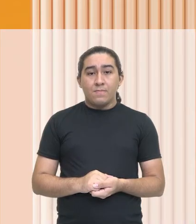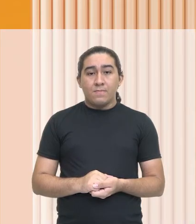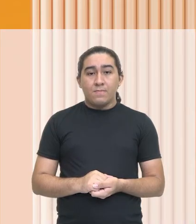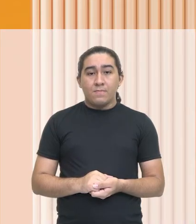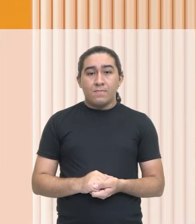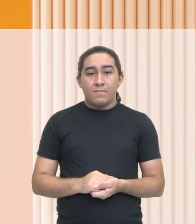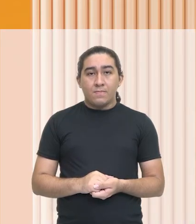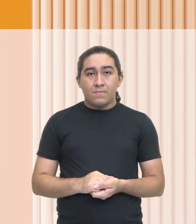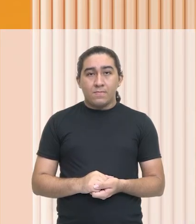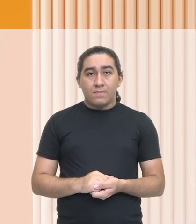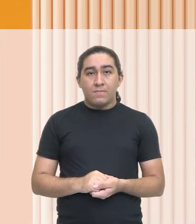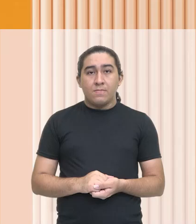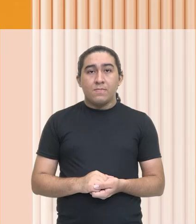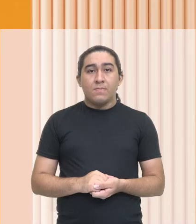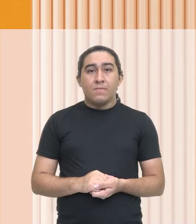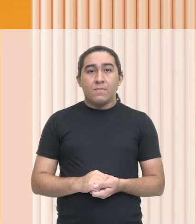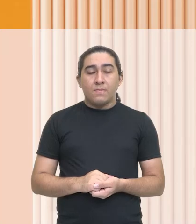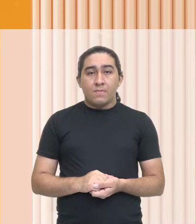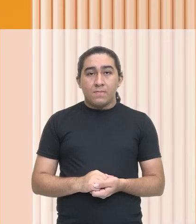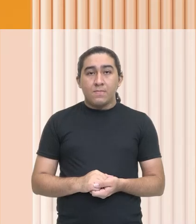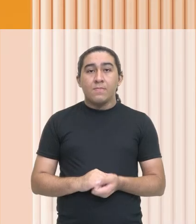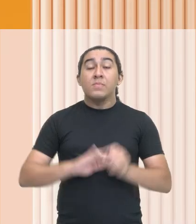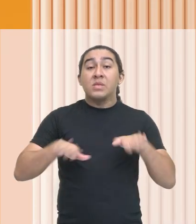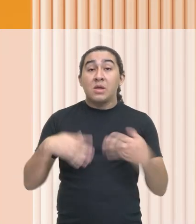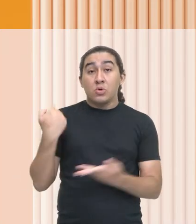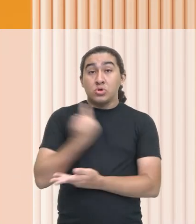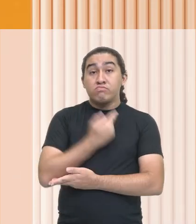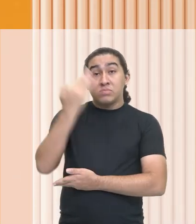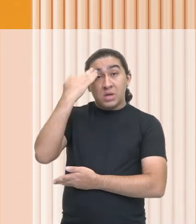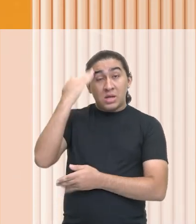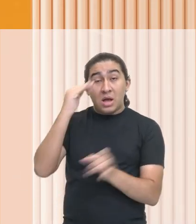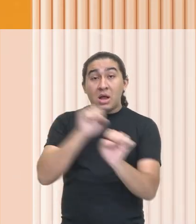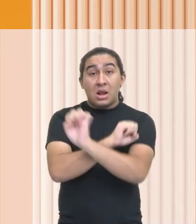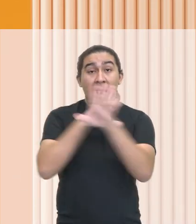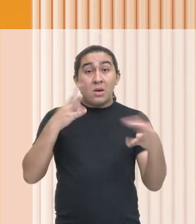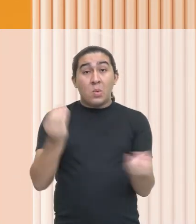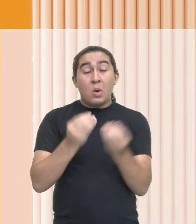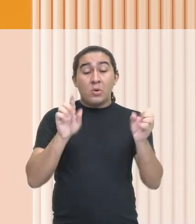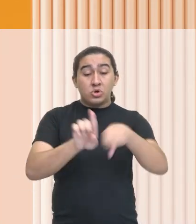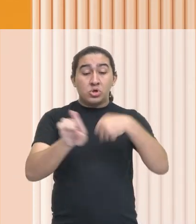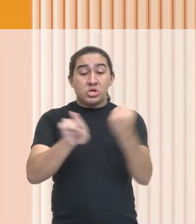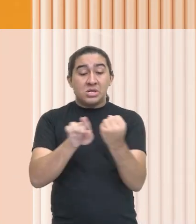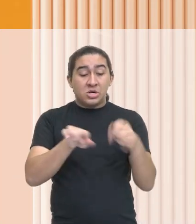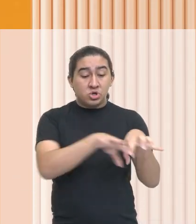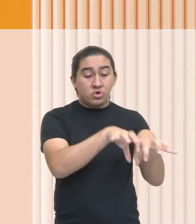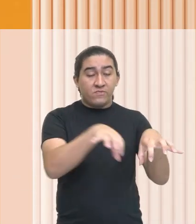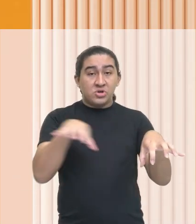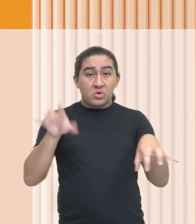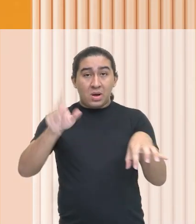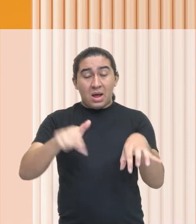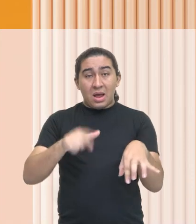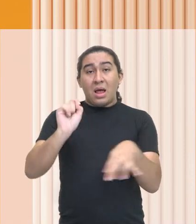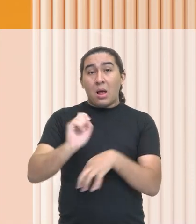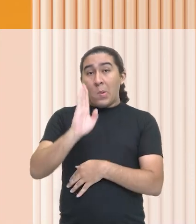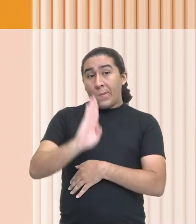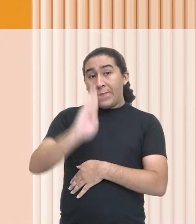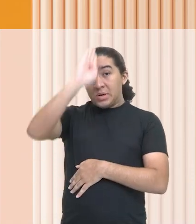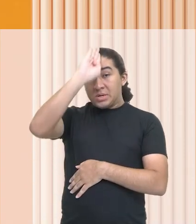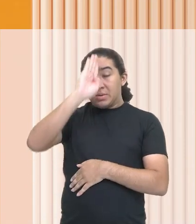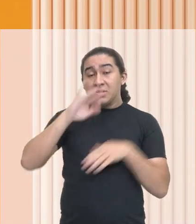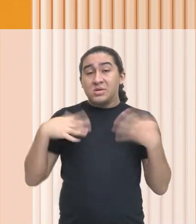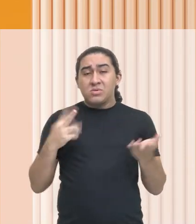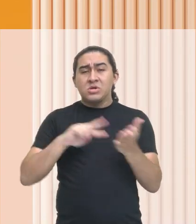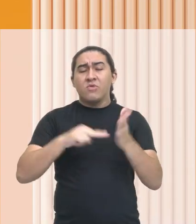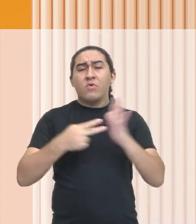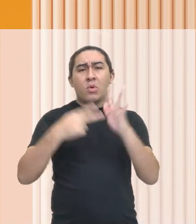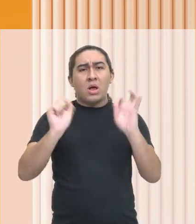Então, aí nós vemos um pouco a respeito dessa estratificação, ou seja, da divisão da sociedade romana naquele momento. Quer dizer